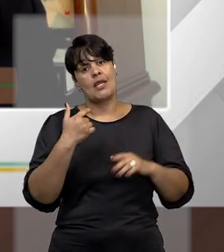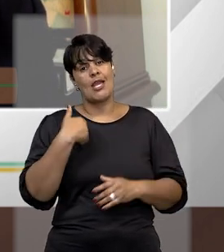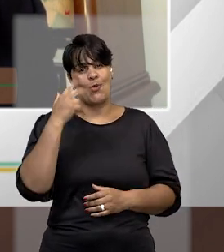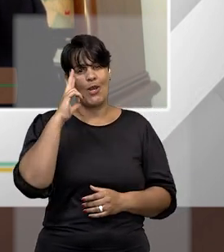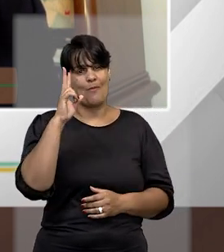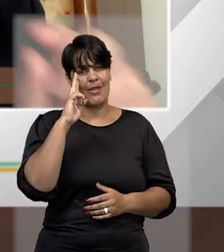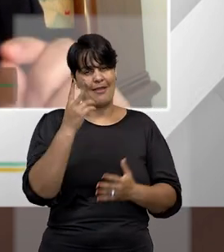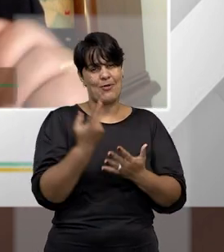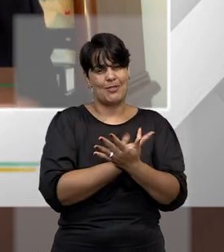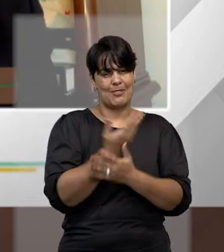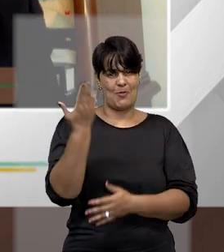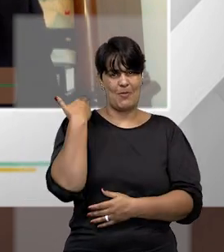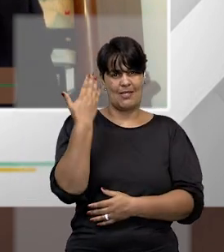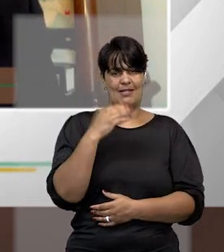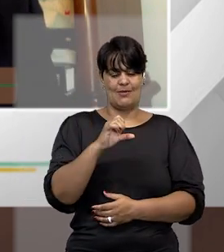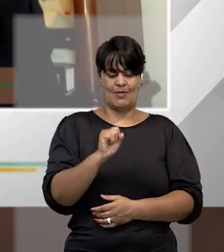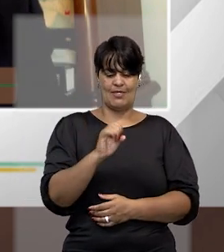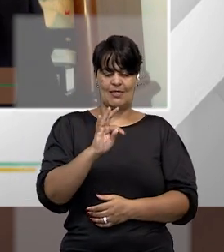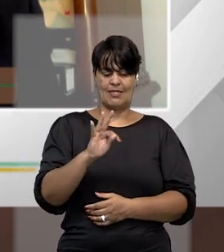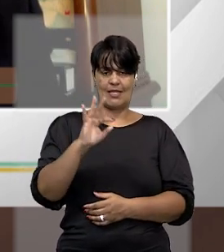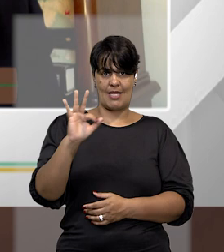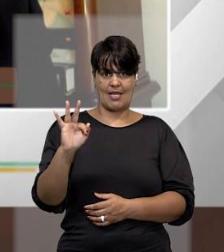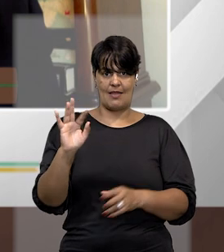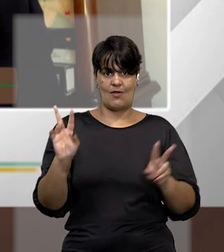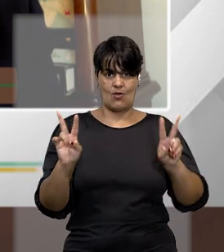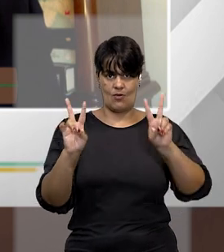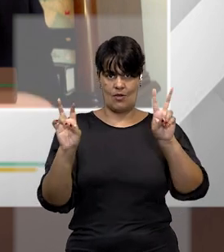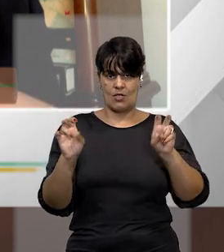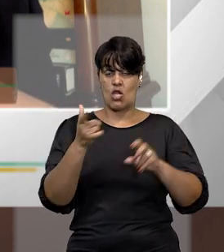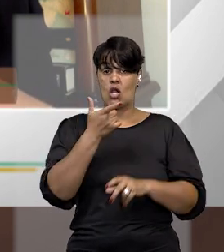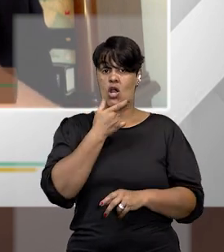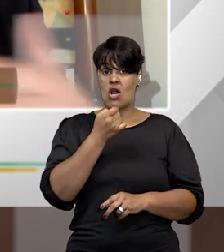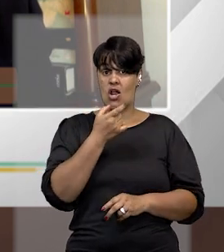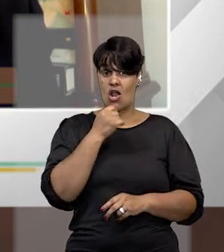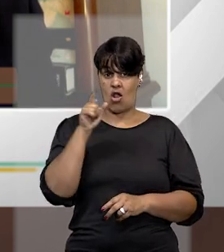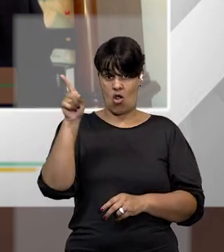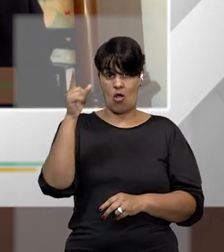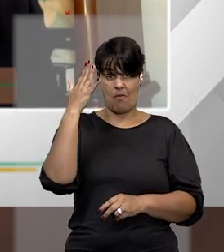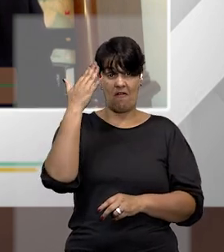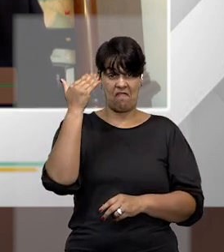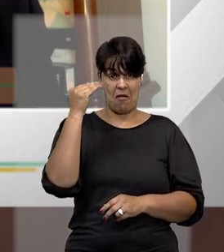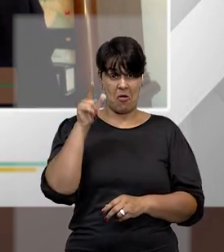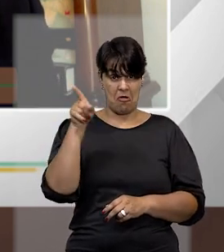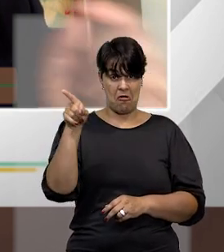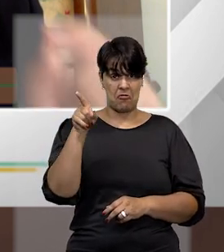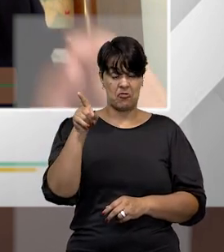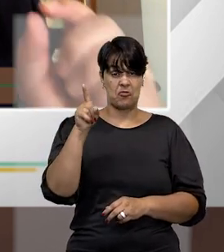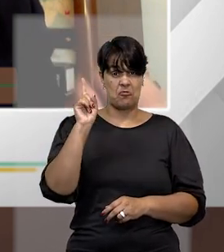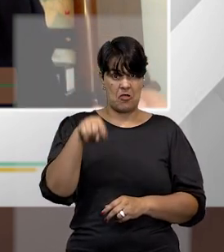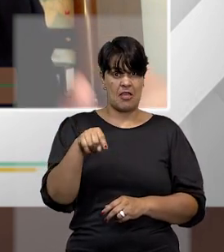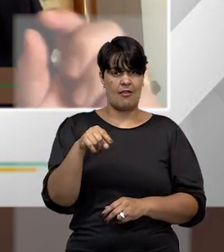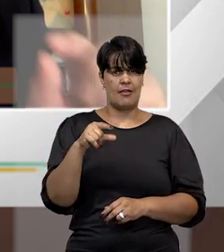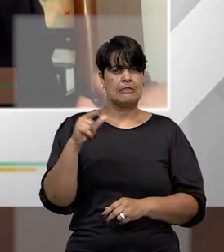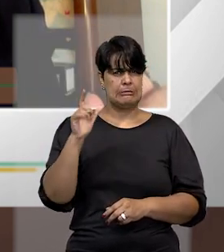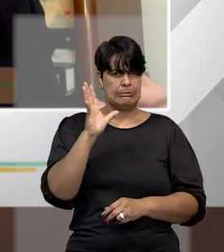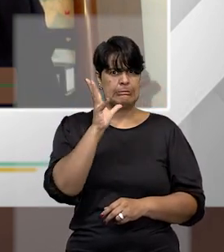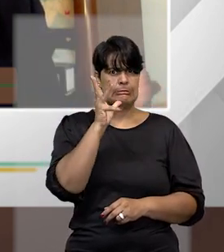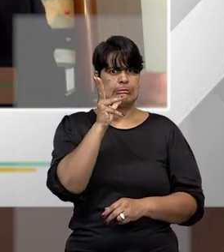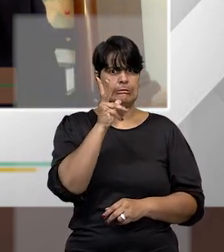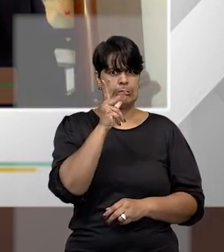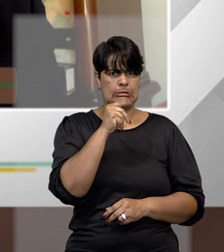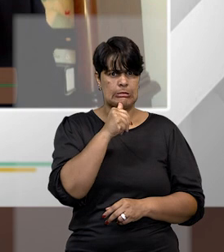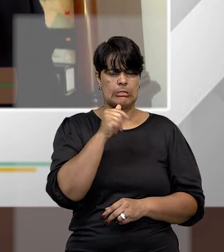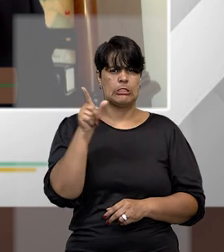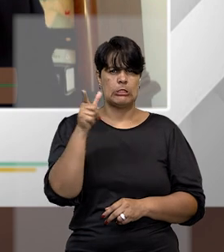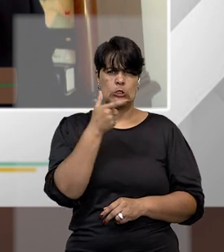no caso Cesare Batista. Vamos se lembrar desse caso? É um caso muito rumoroso. O Cesare Batista era alguém que